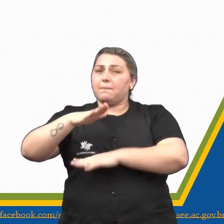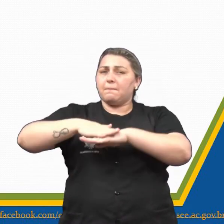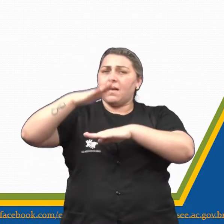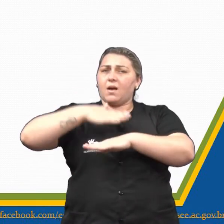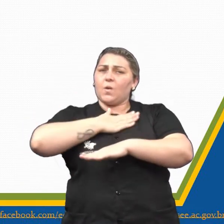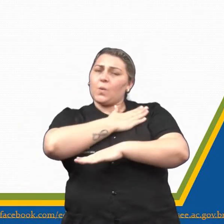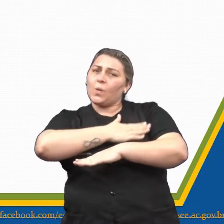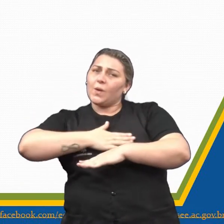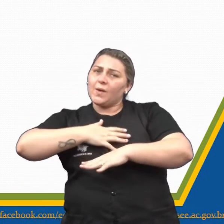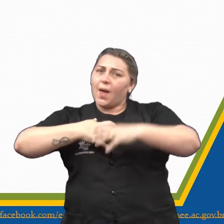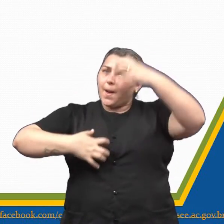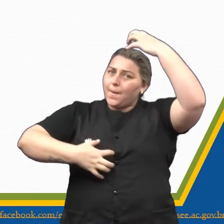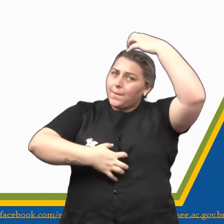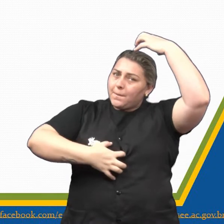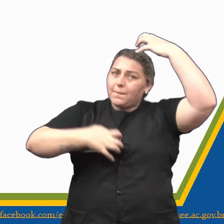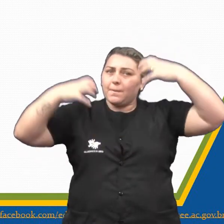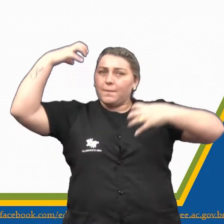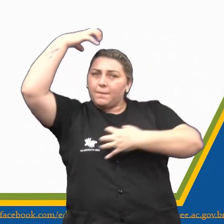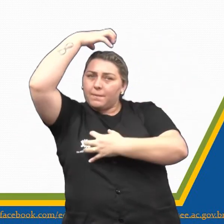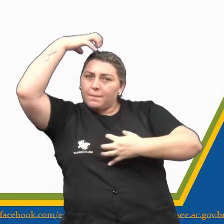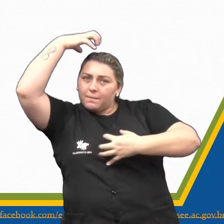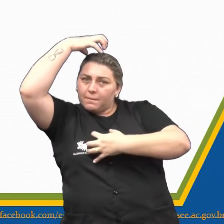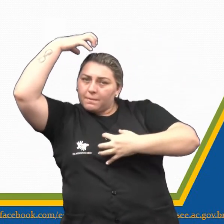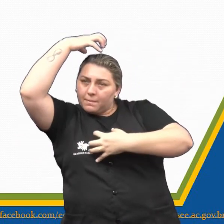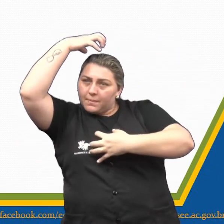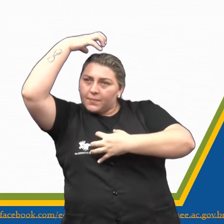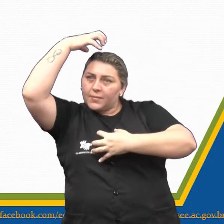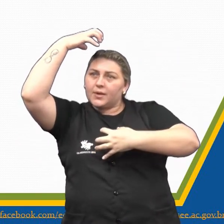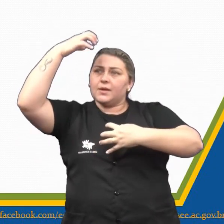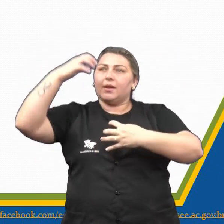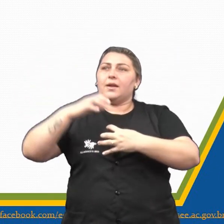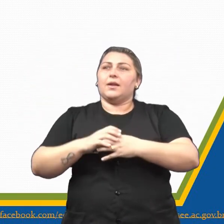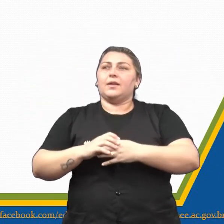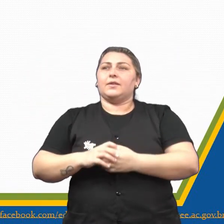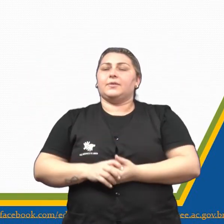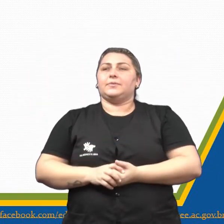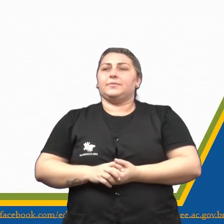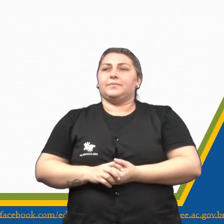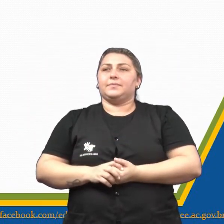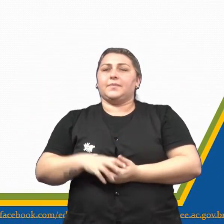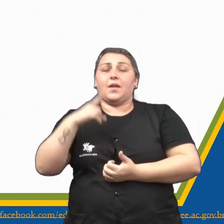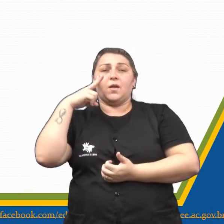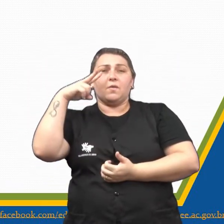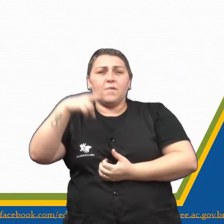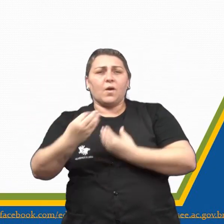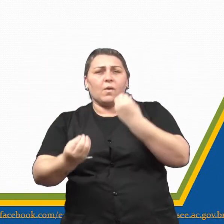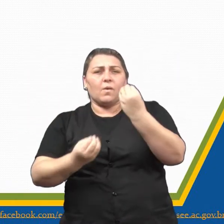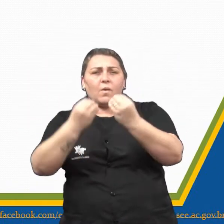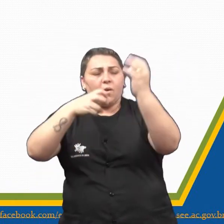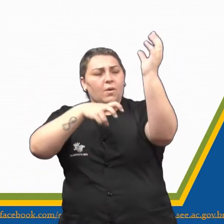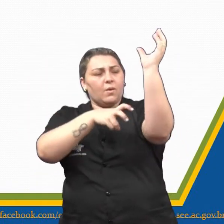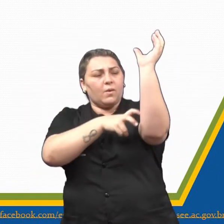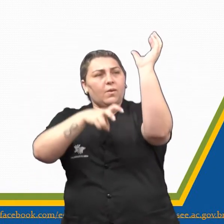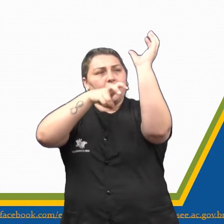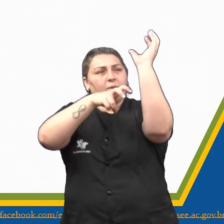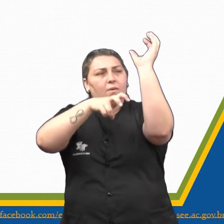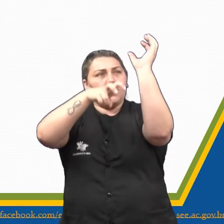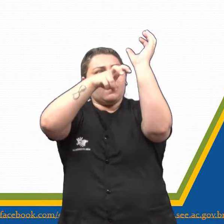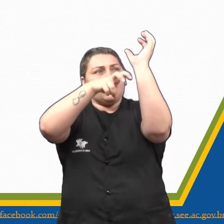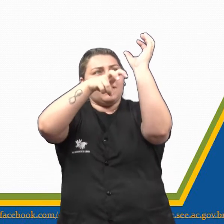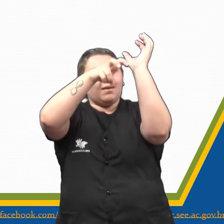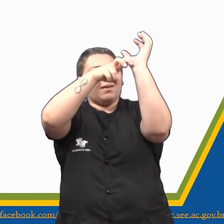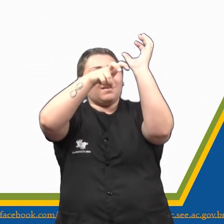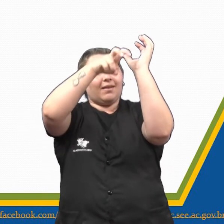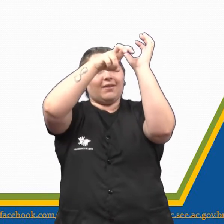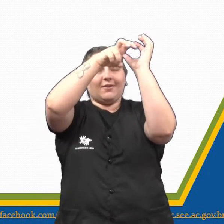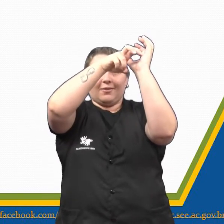desfrutamos muito vendo como trepava por as ramas dos árvores, certo? Se é em os árvores,